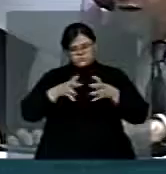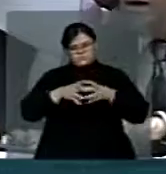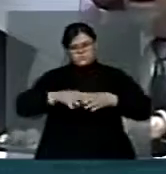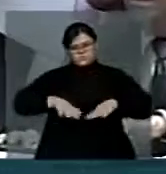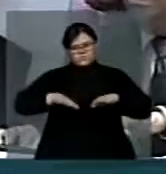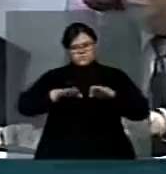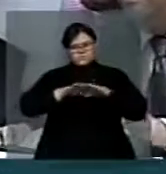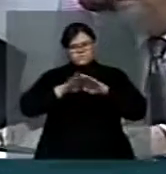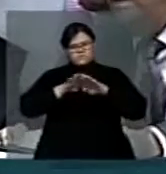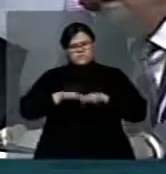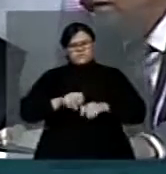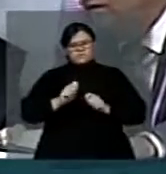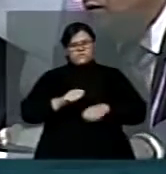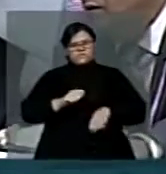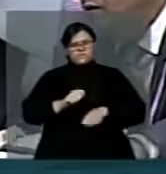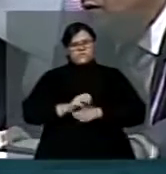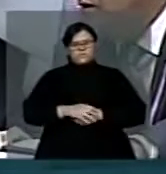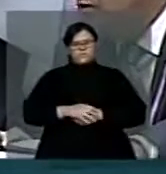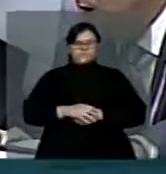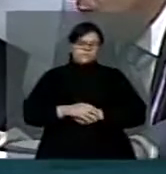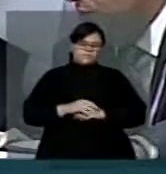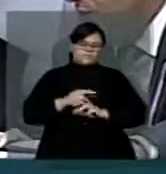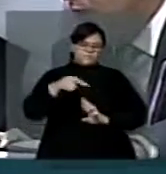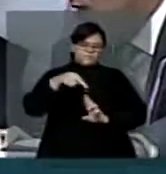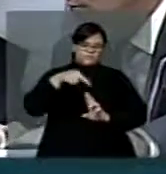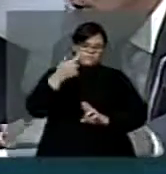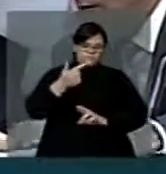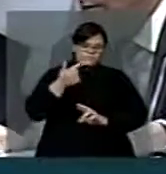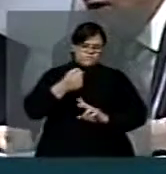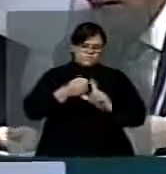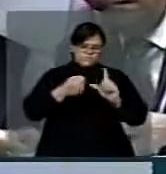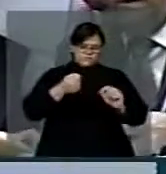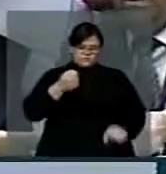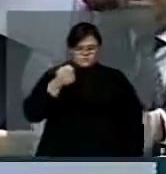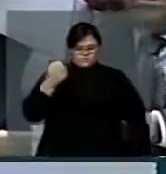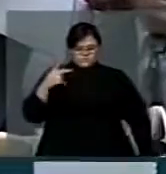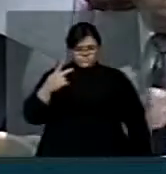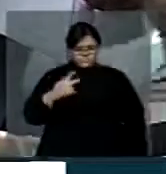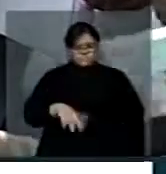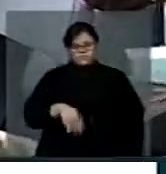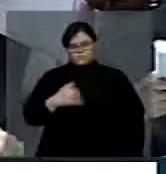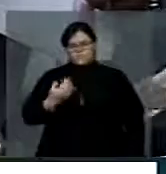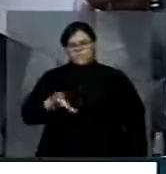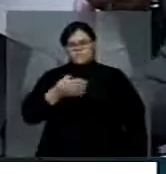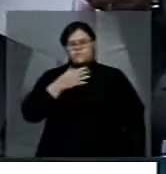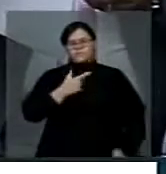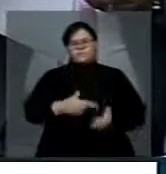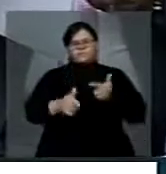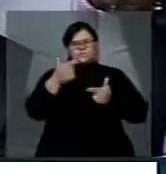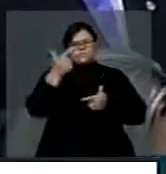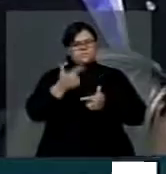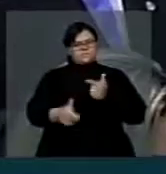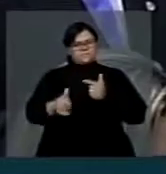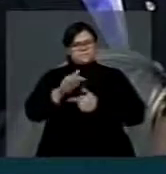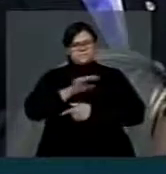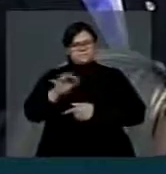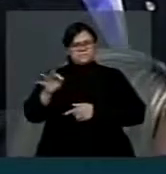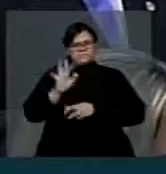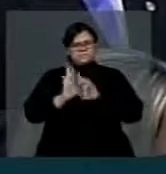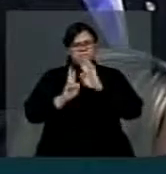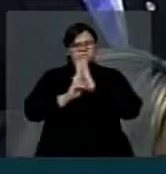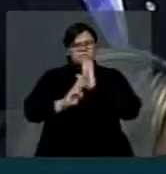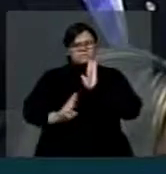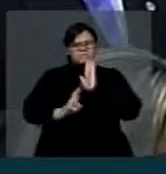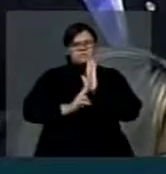sem a restrição contida no parágrafo 2º do artigo antecedente. Então não há nenhum problema. Esse é um artigo do regimento, então eu